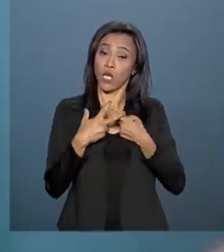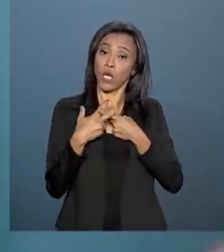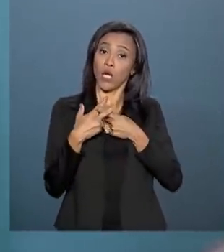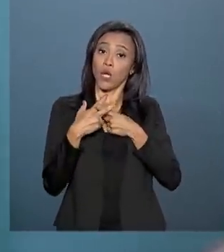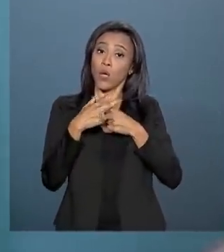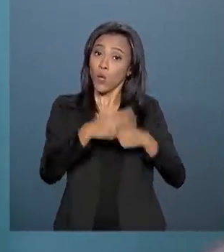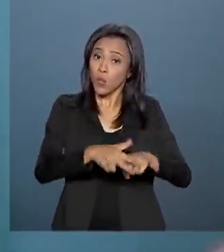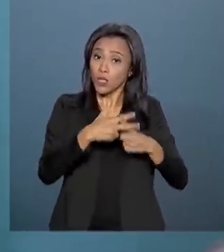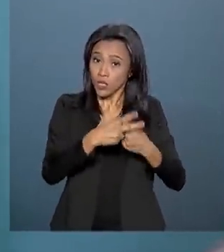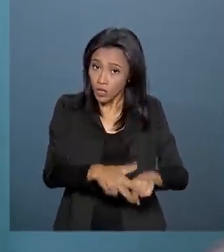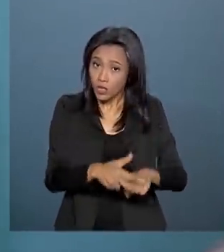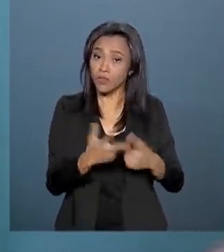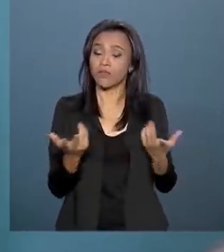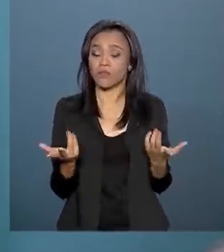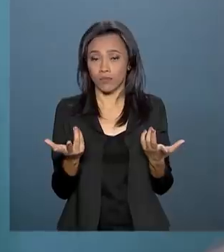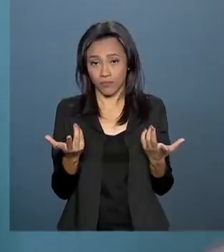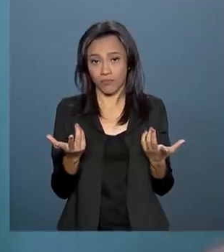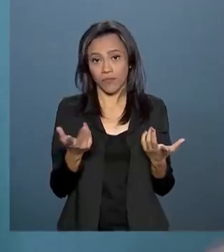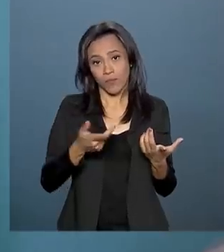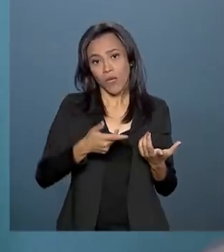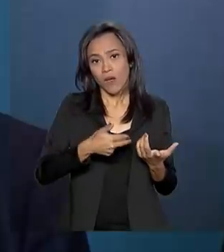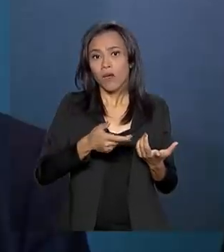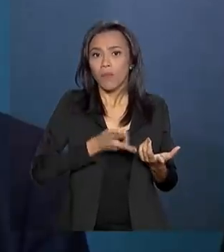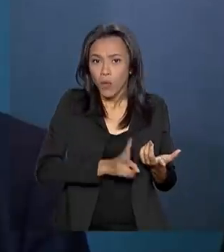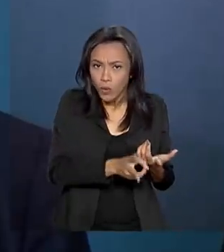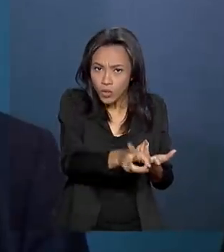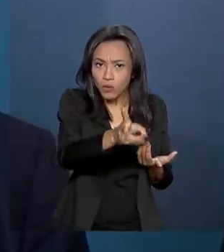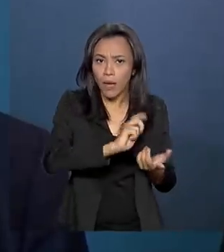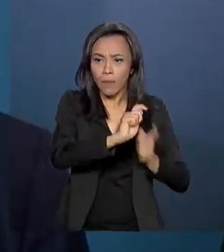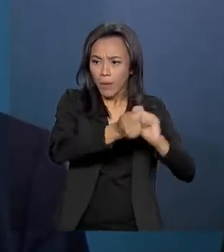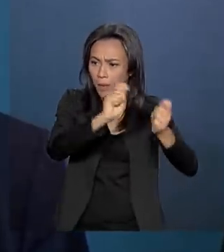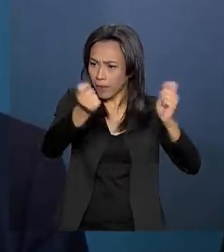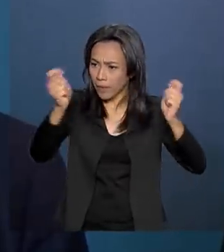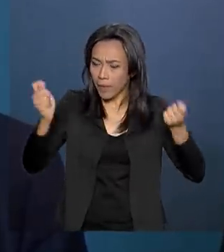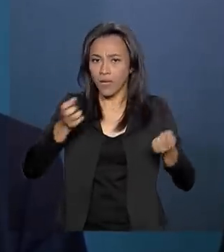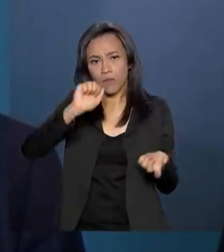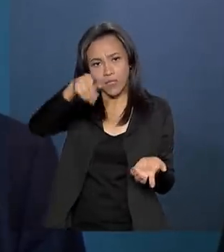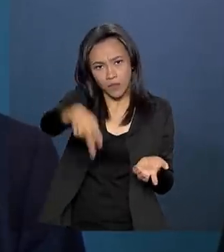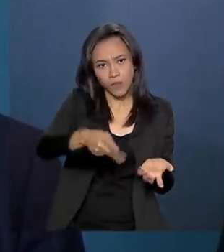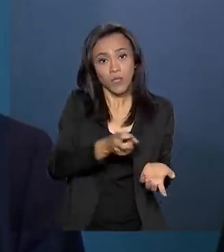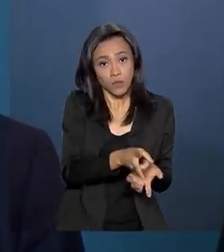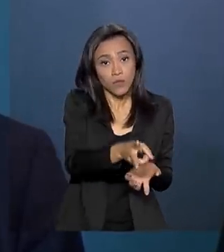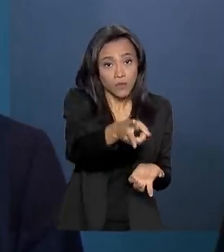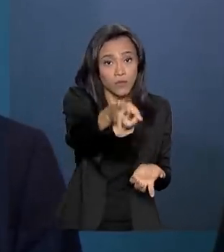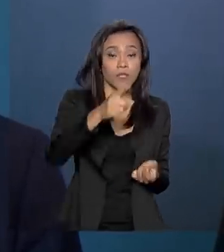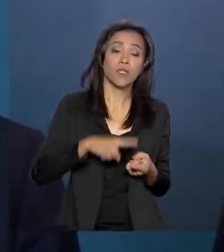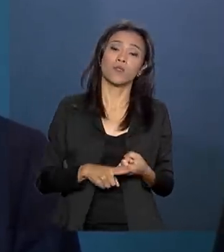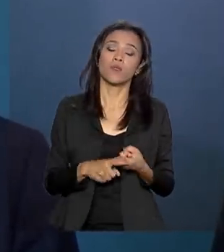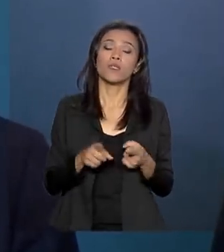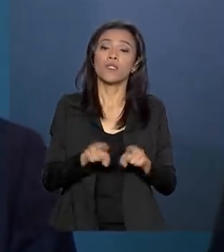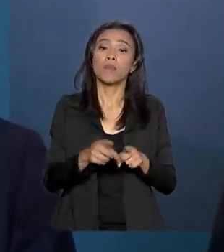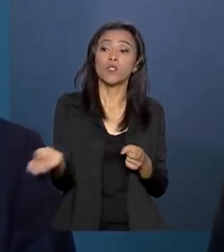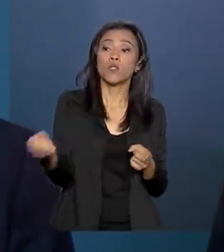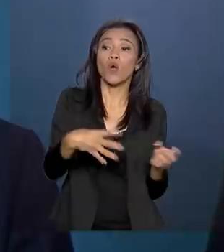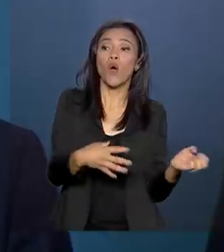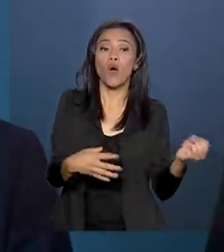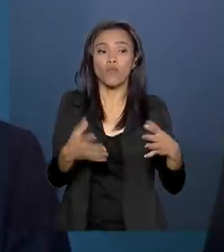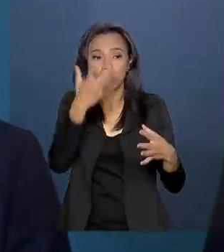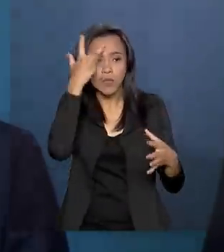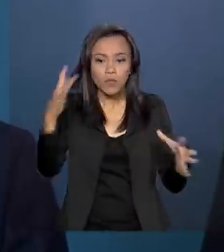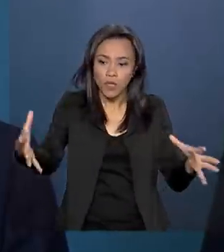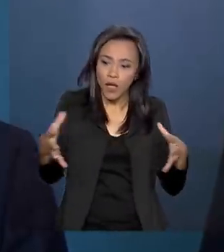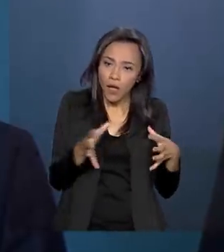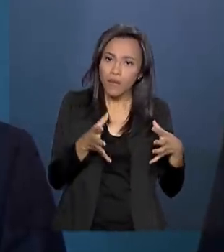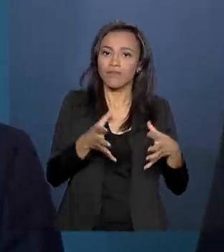o barco, o navio, para continuar pagando pensões em dias, recebendo novas pessoas, esta é a